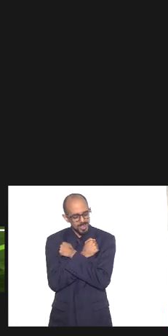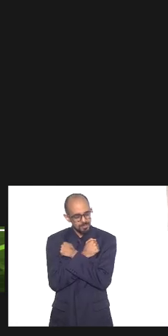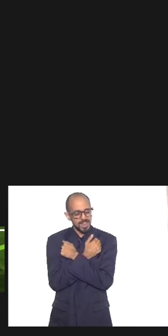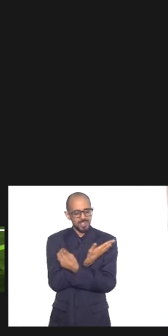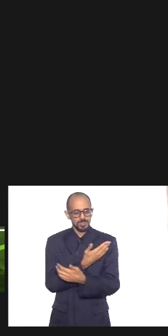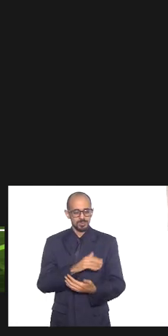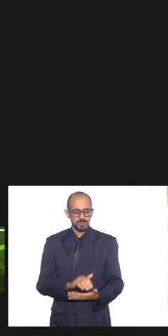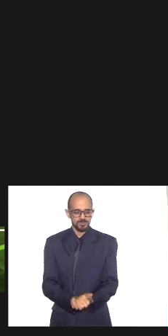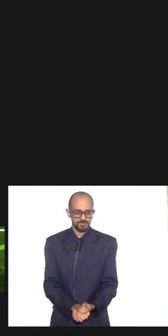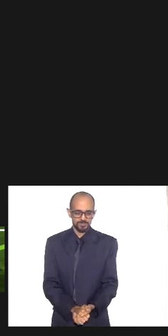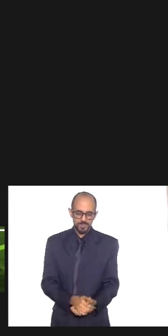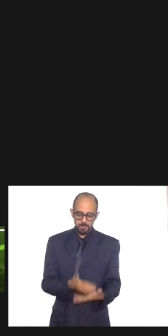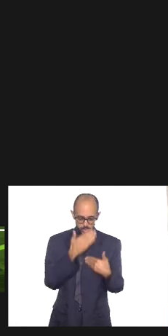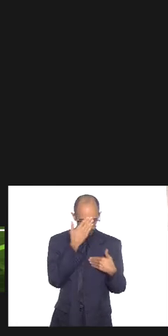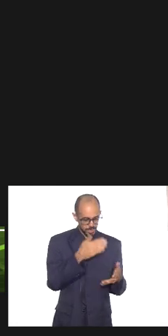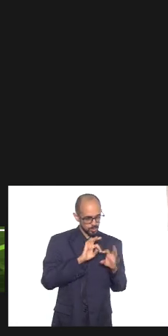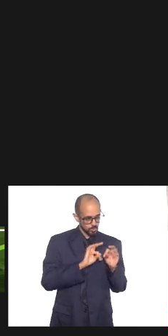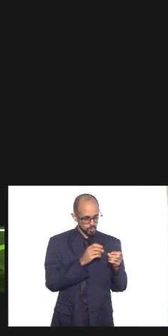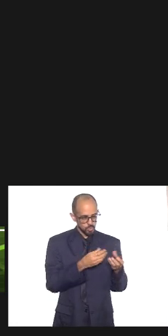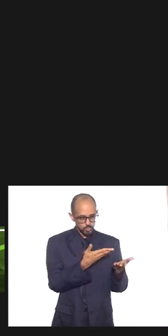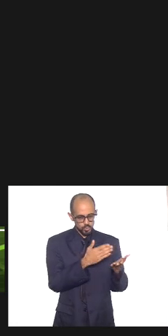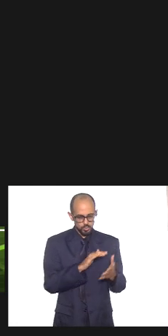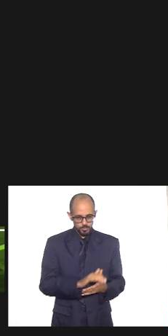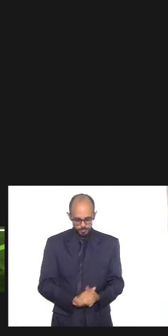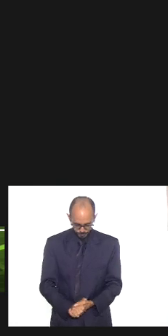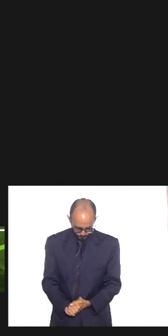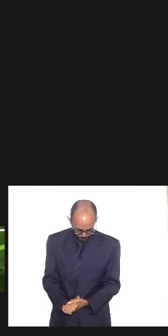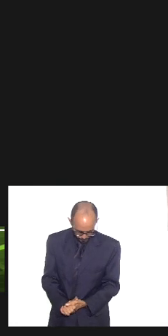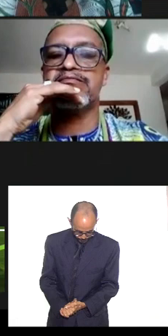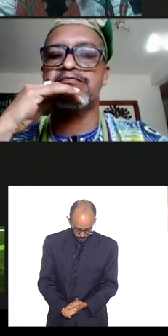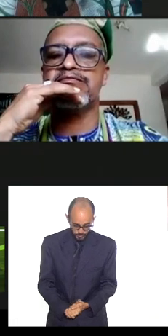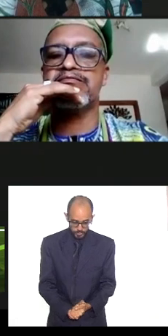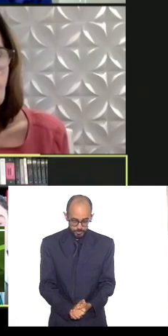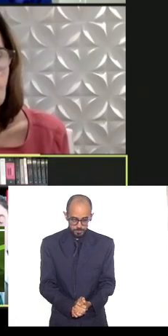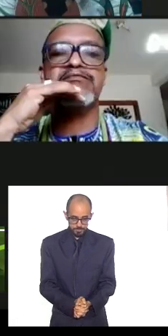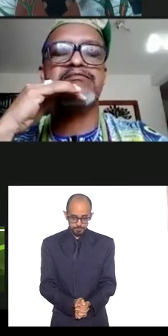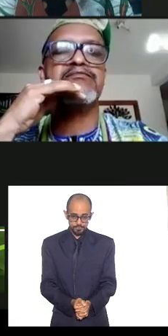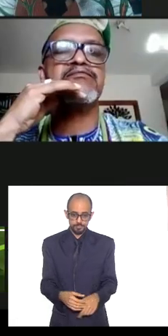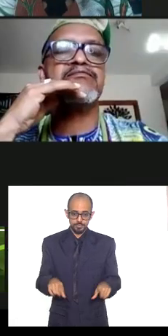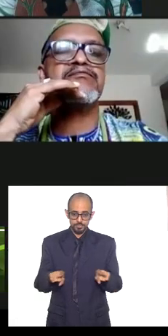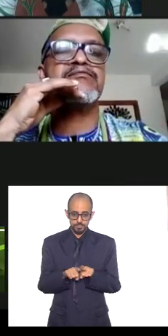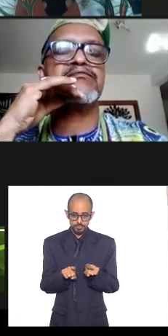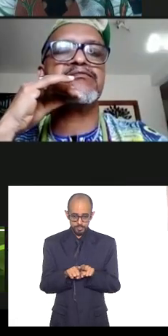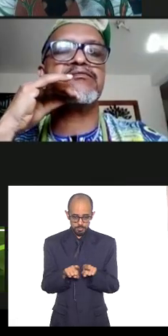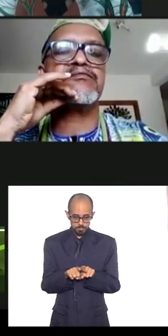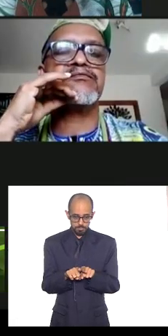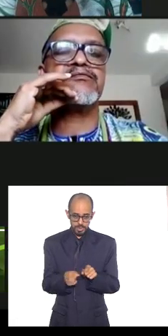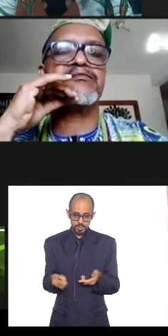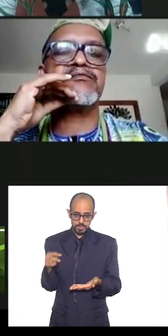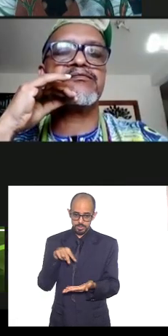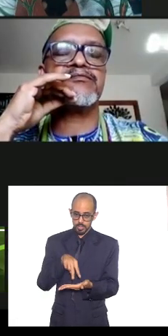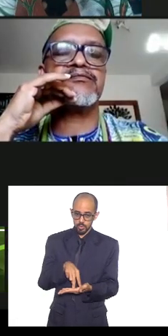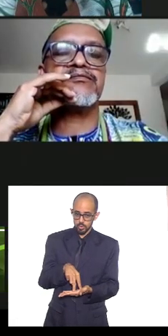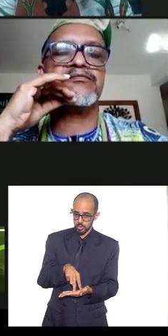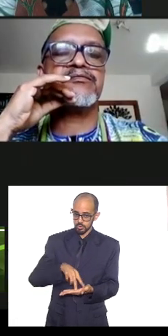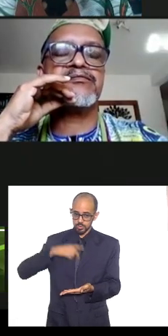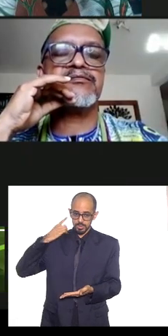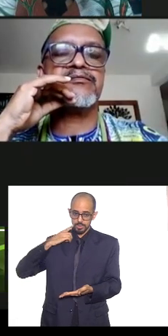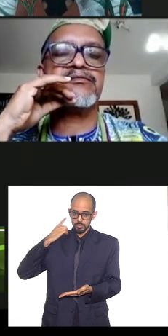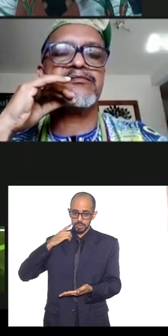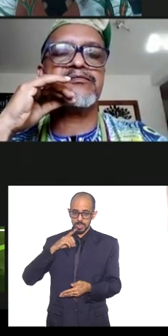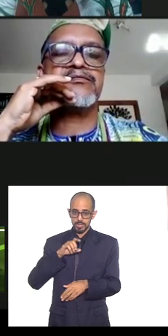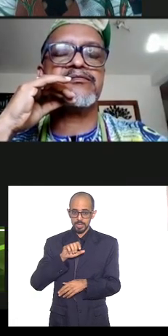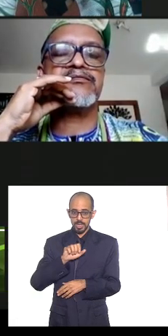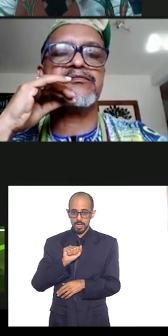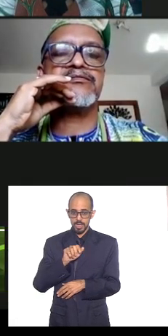um abraço obrigado por tudo obrigado obrigado também já está conosco a deputada já está conosco a deputada Adriana